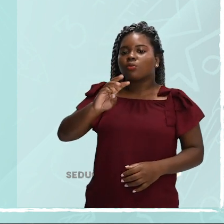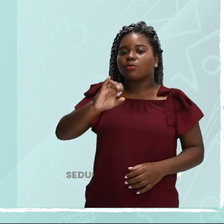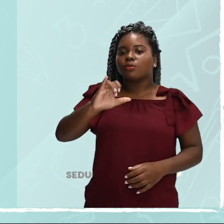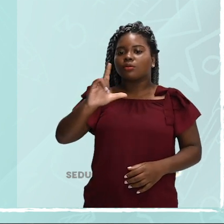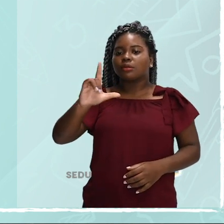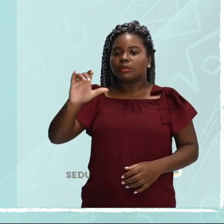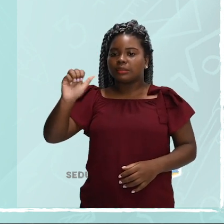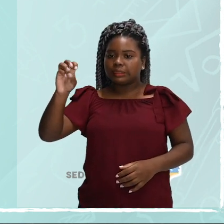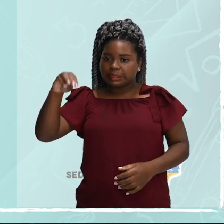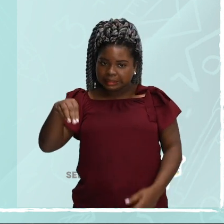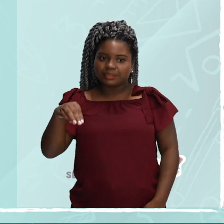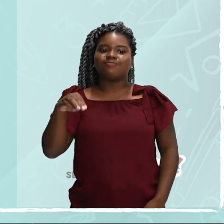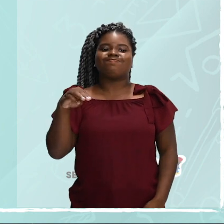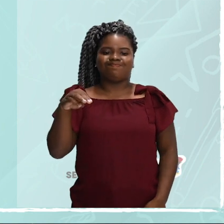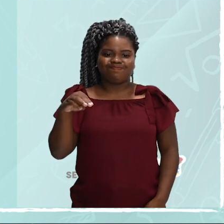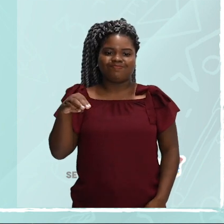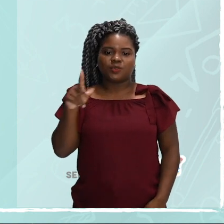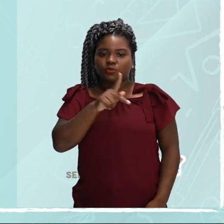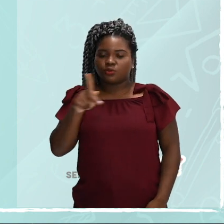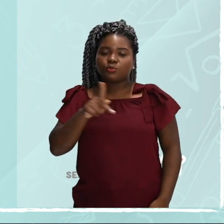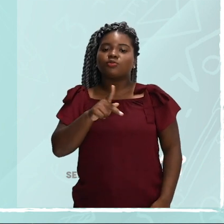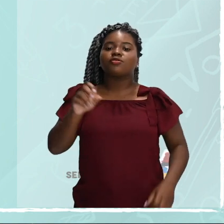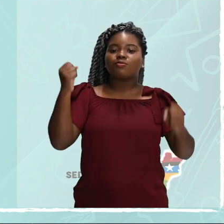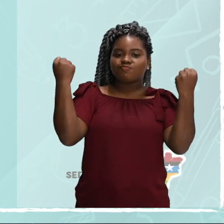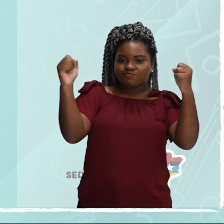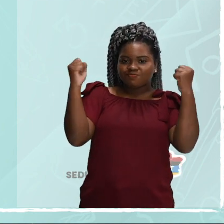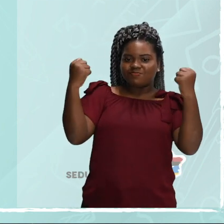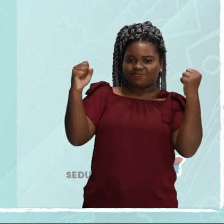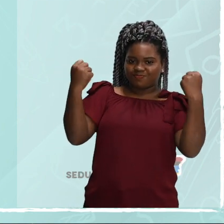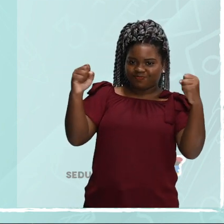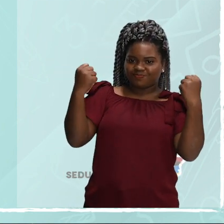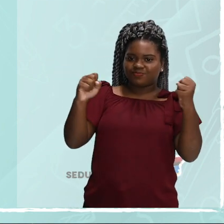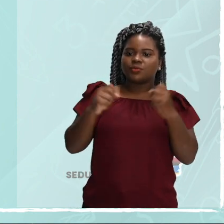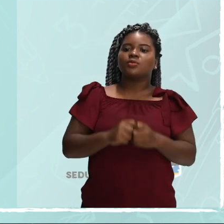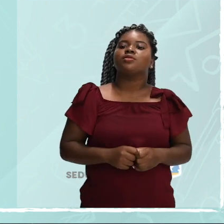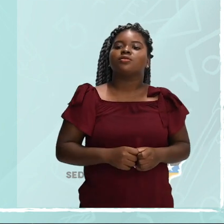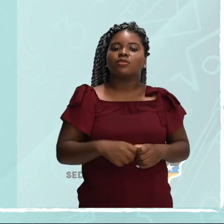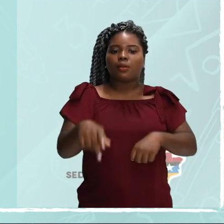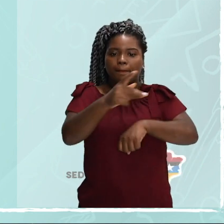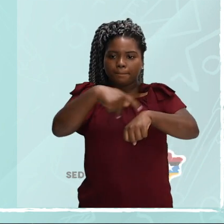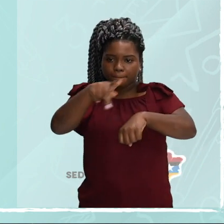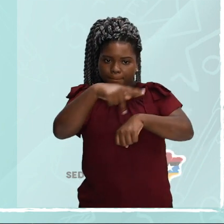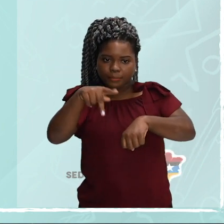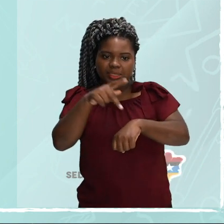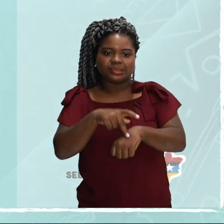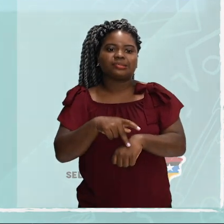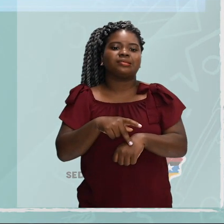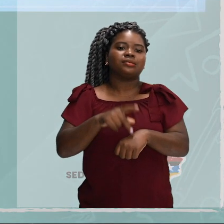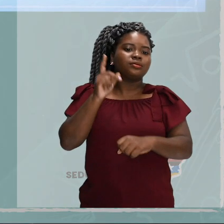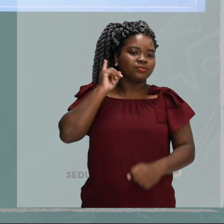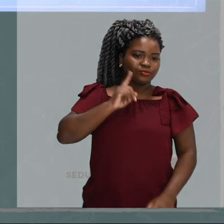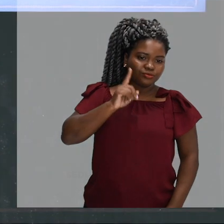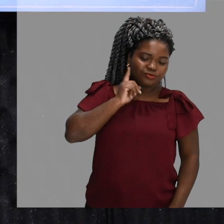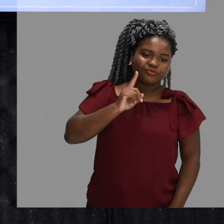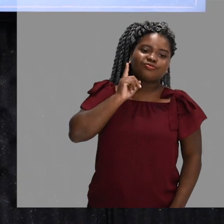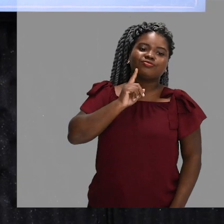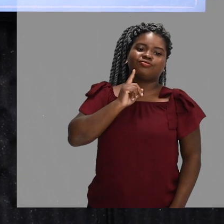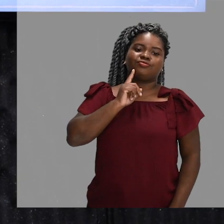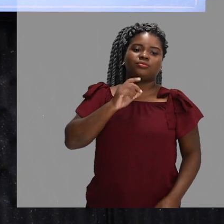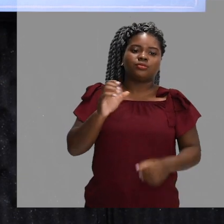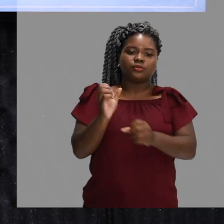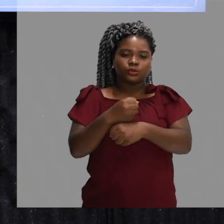Associação Cristã de Moços, em Massachusetts, nos Estados Unidos, no ano de 1895.